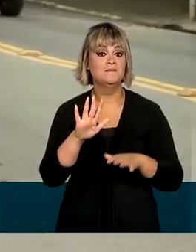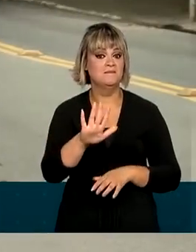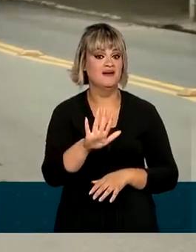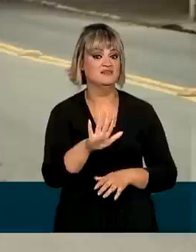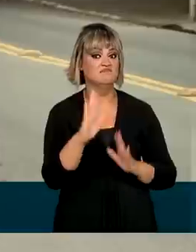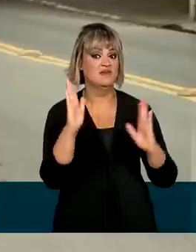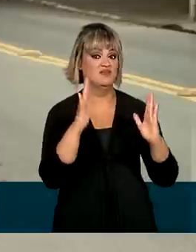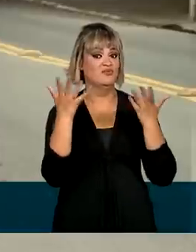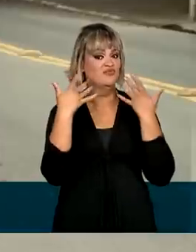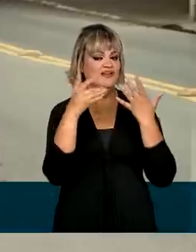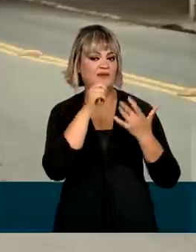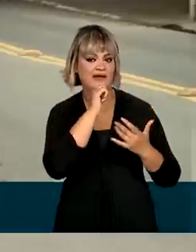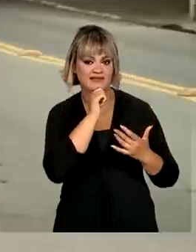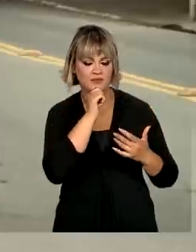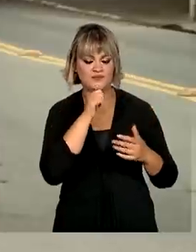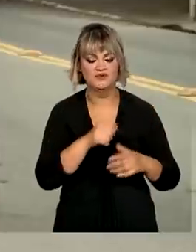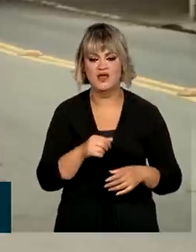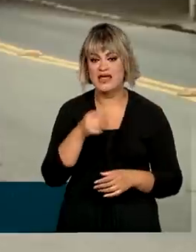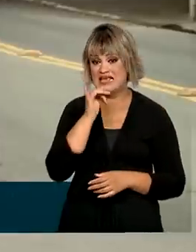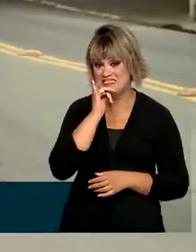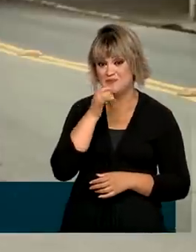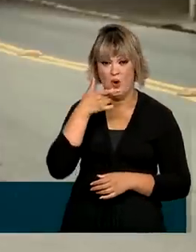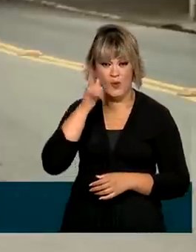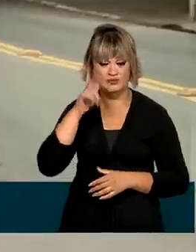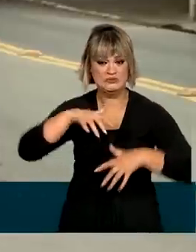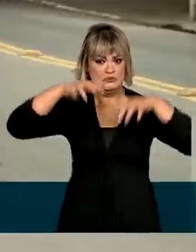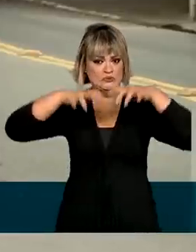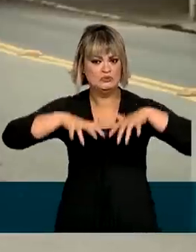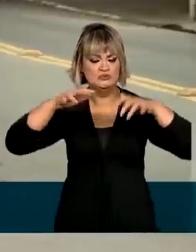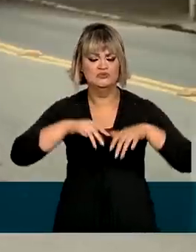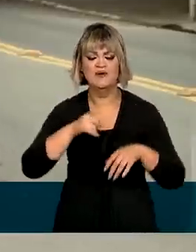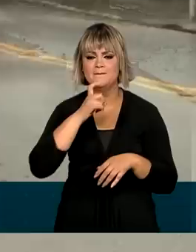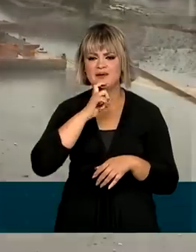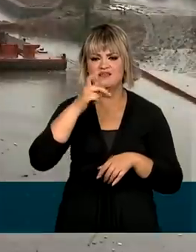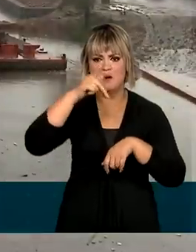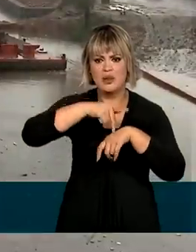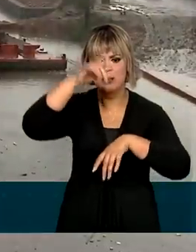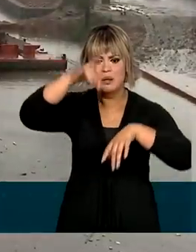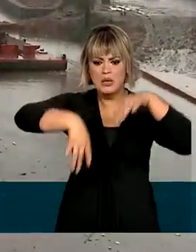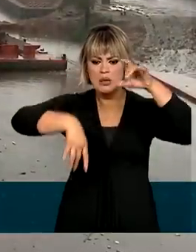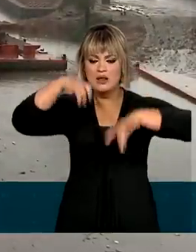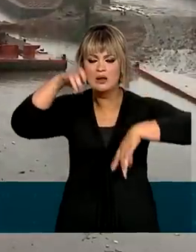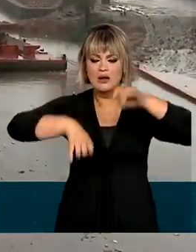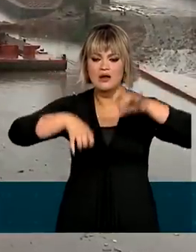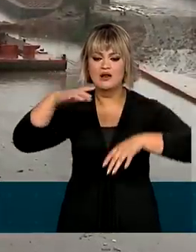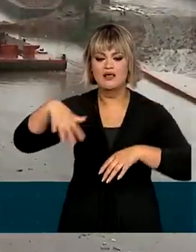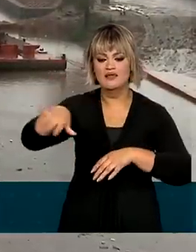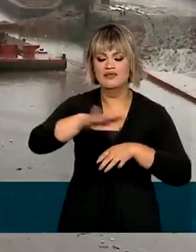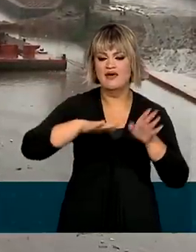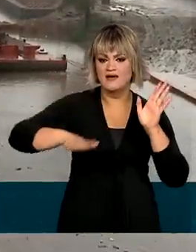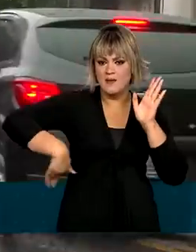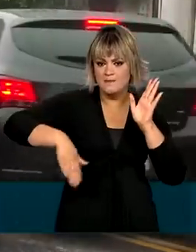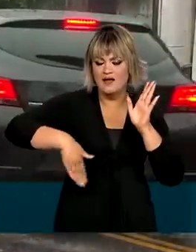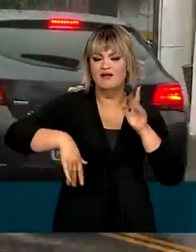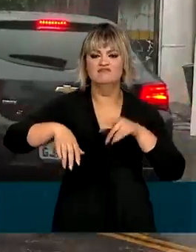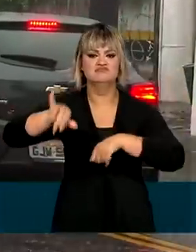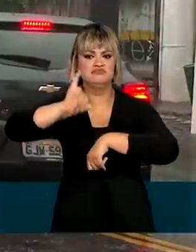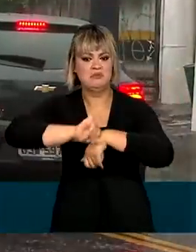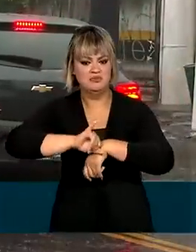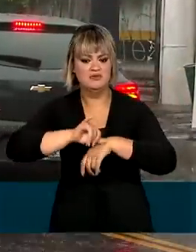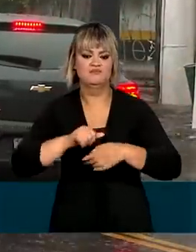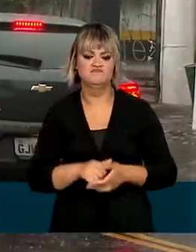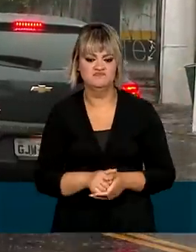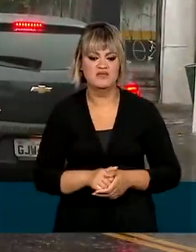chegou no verão. Ontem caiu um temporal com granizo aqui em São Paulo, tanto na região metropolitana quanto na capital paulista.